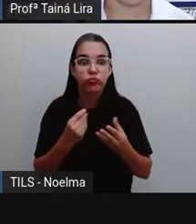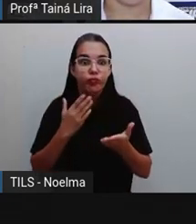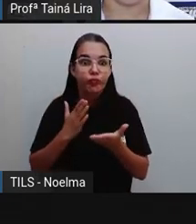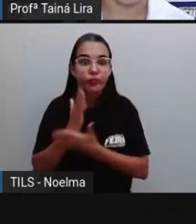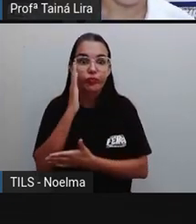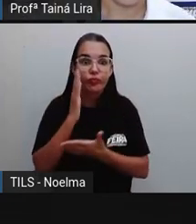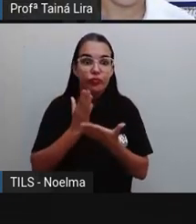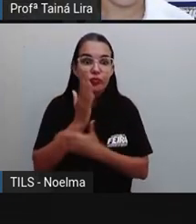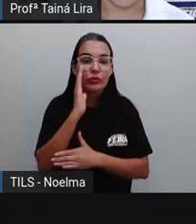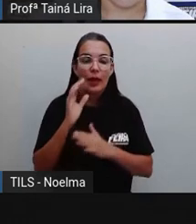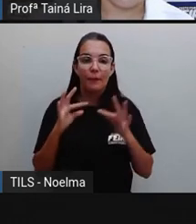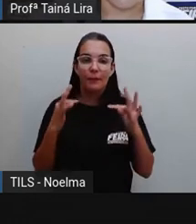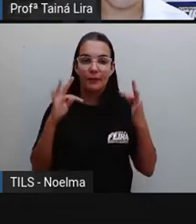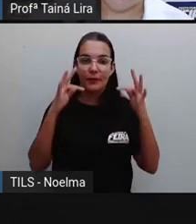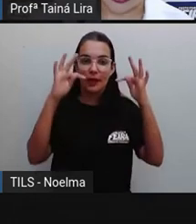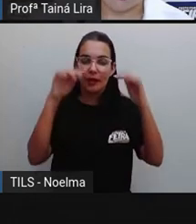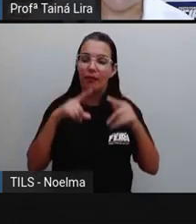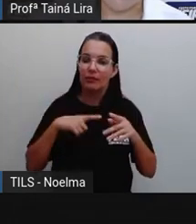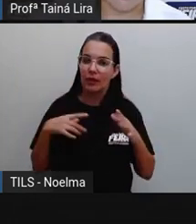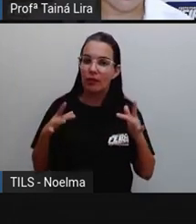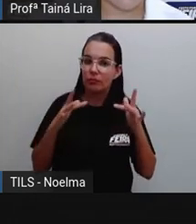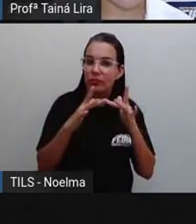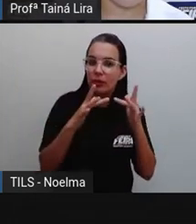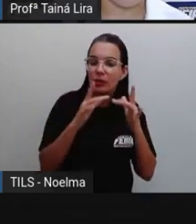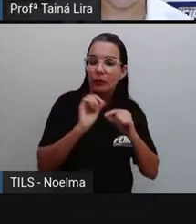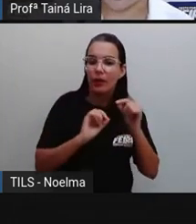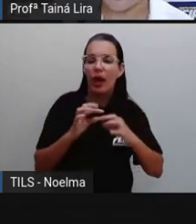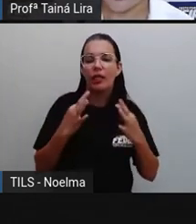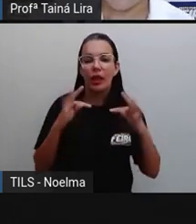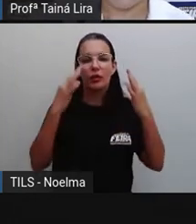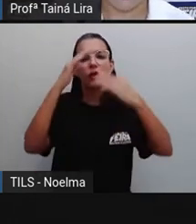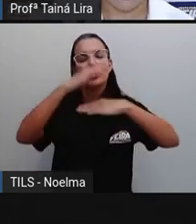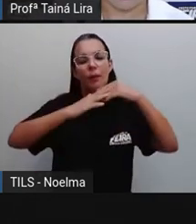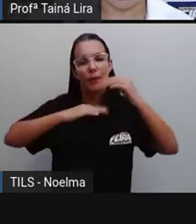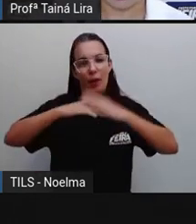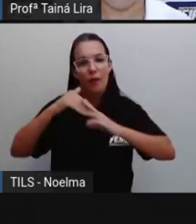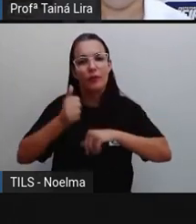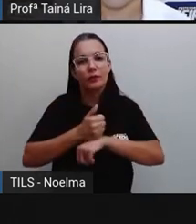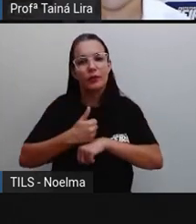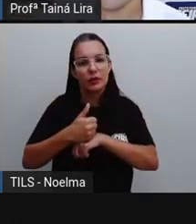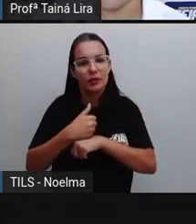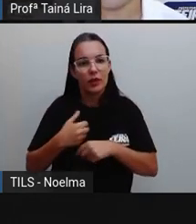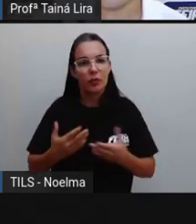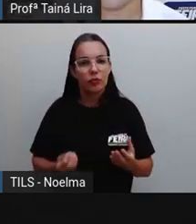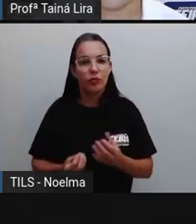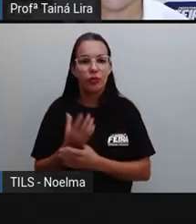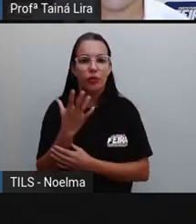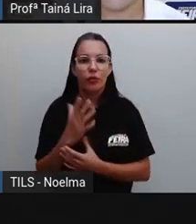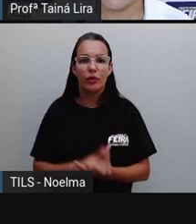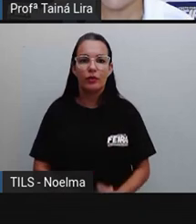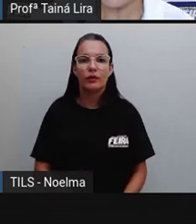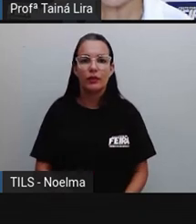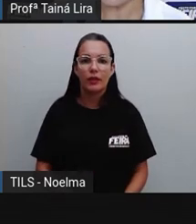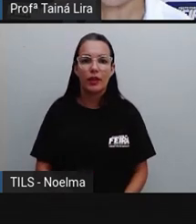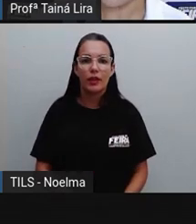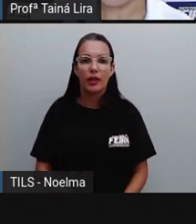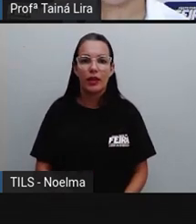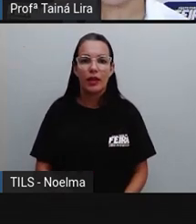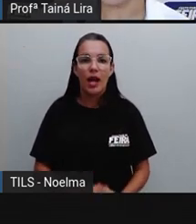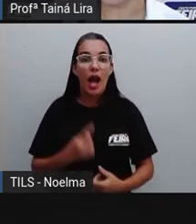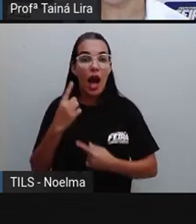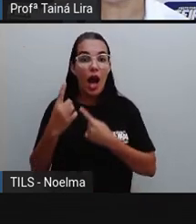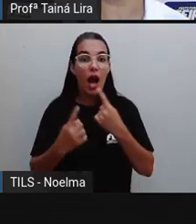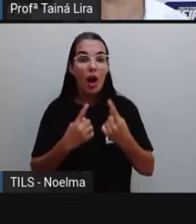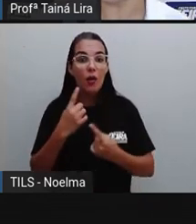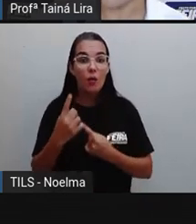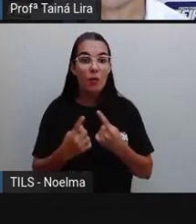profissões, né? Ligadas aí ao avanço da tecnologia vão surgindo, tá? E nós temos